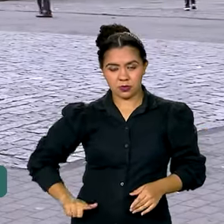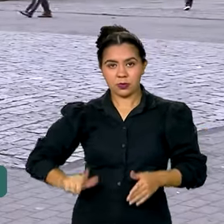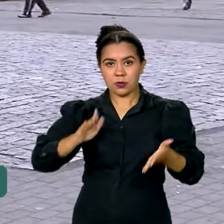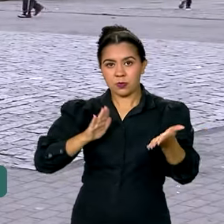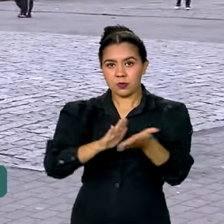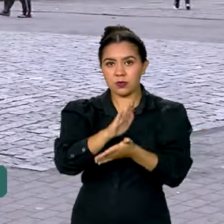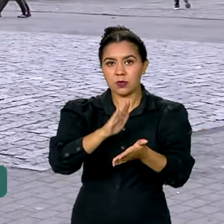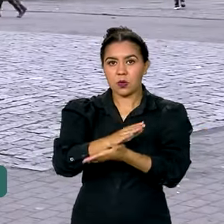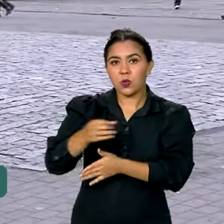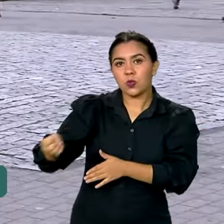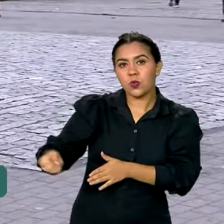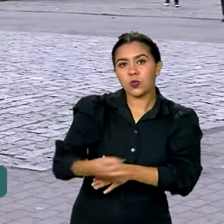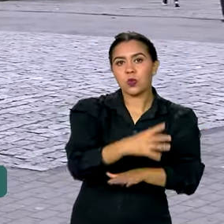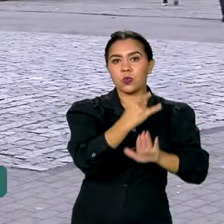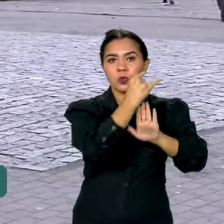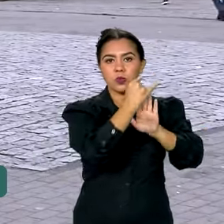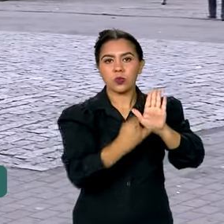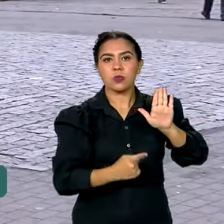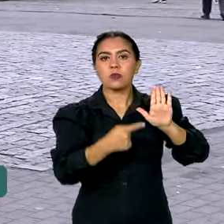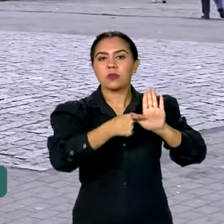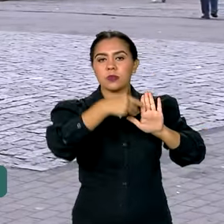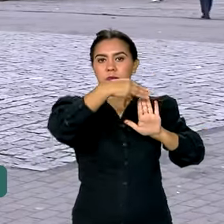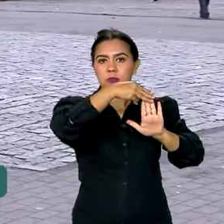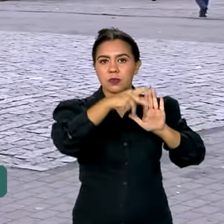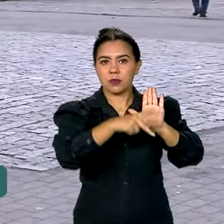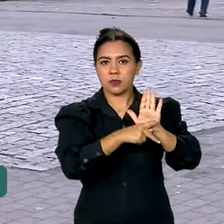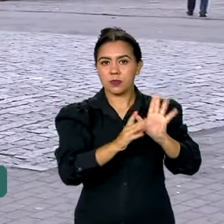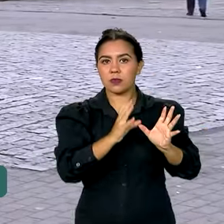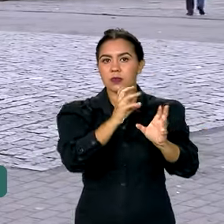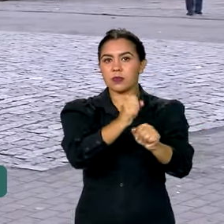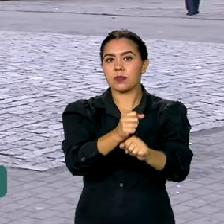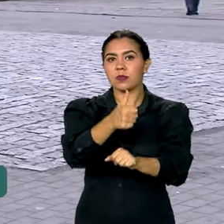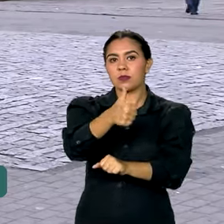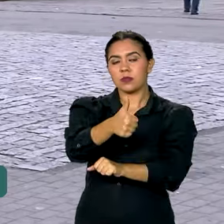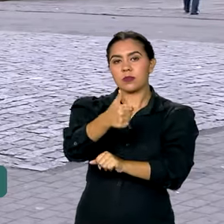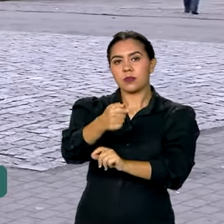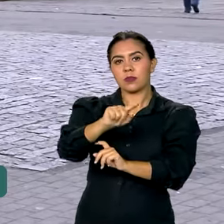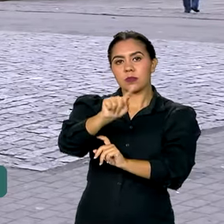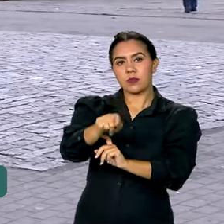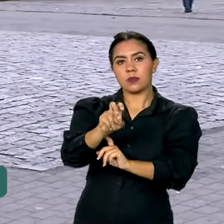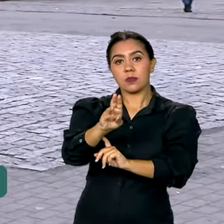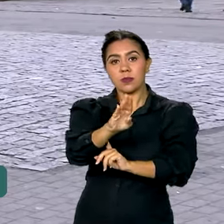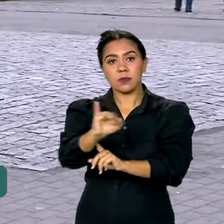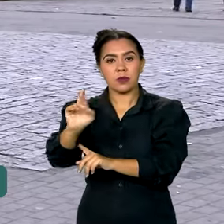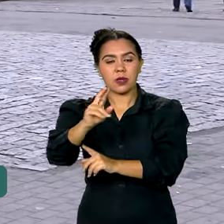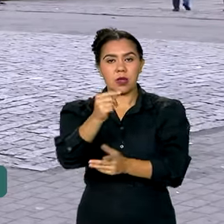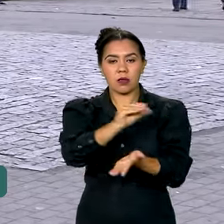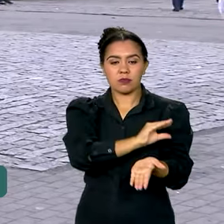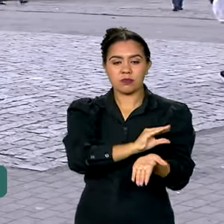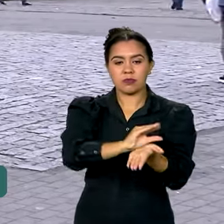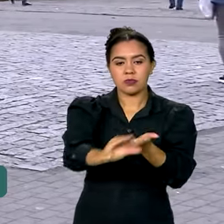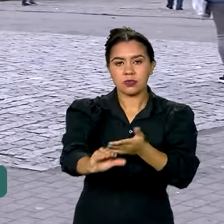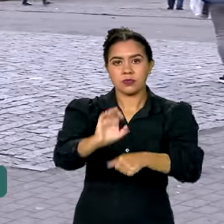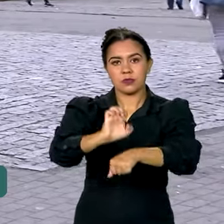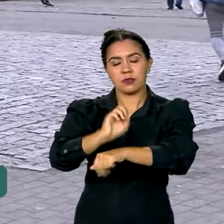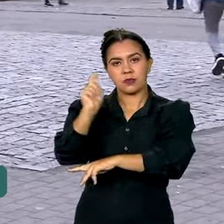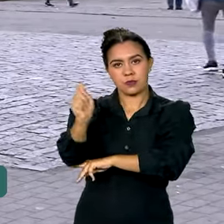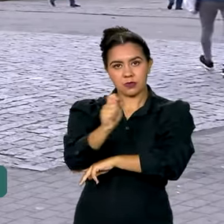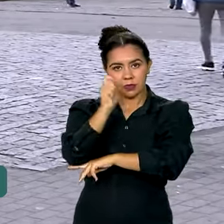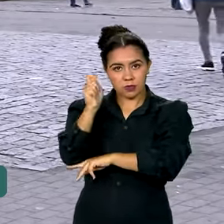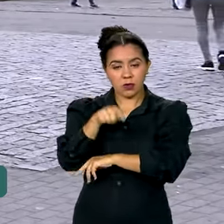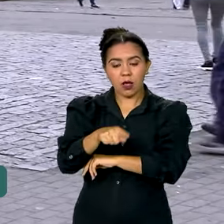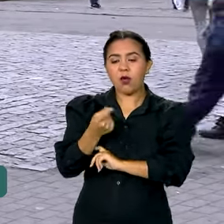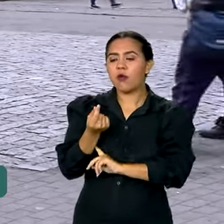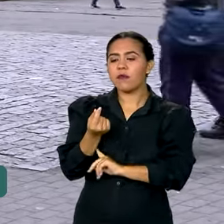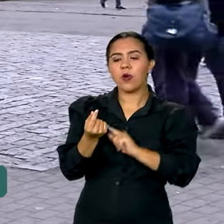provisória, autorizando mais 17,5 bilhões em crédito extraordinário para o Rio Grande do Sul. Esse